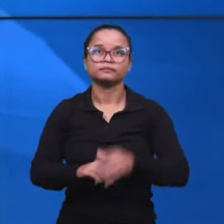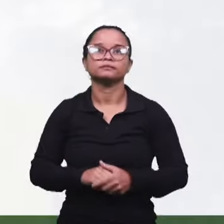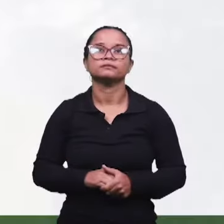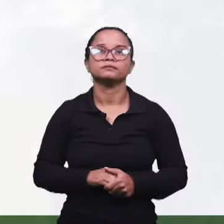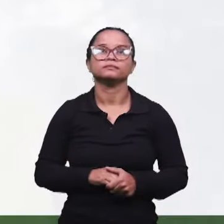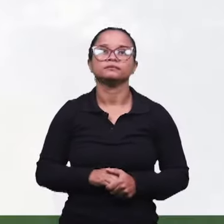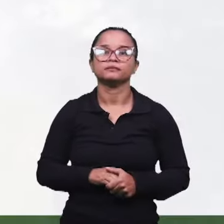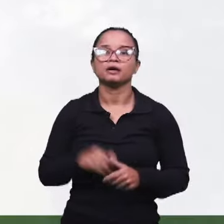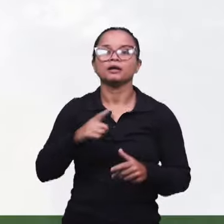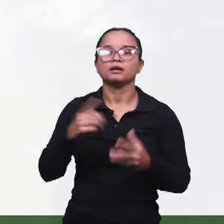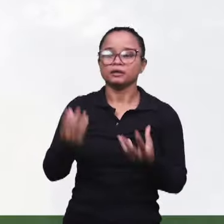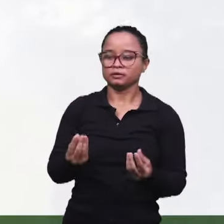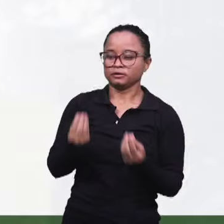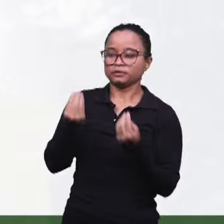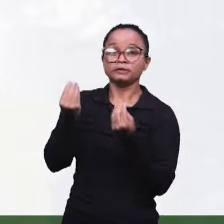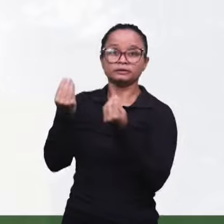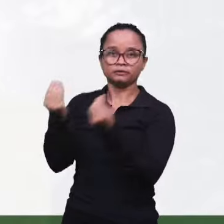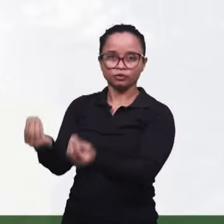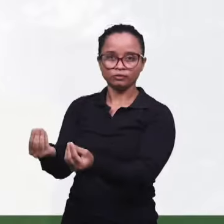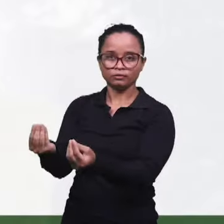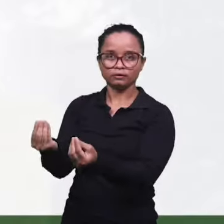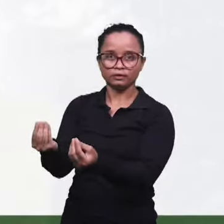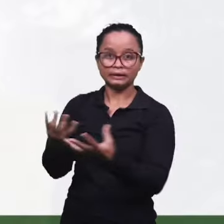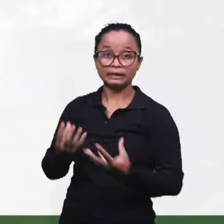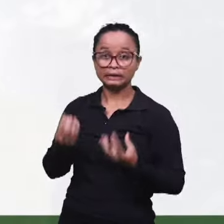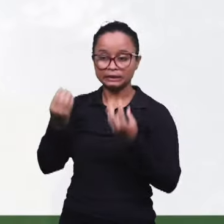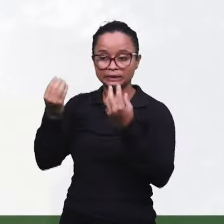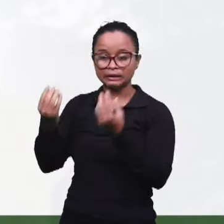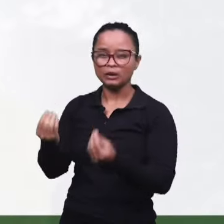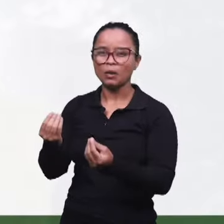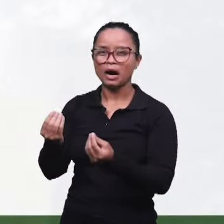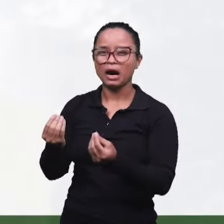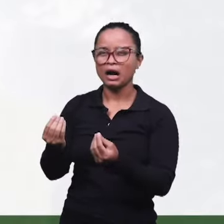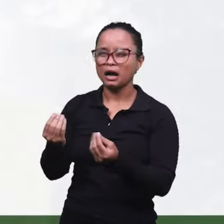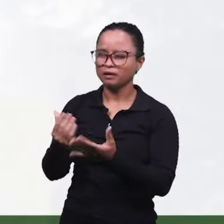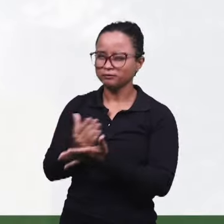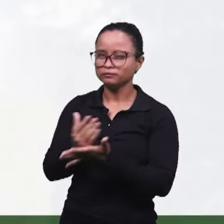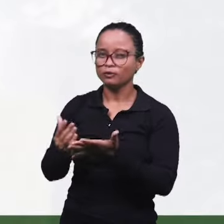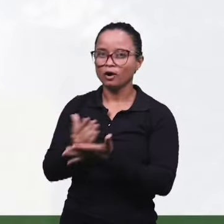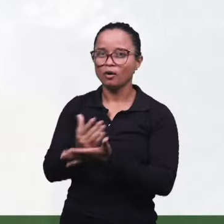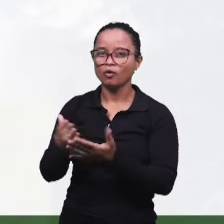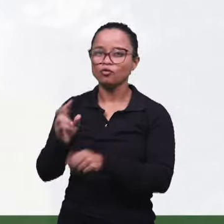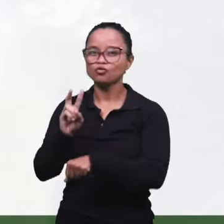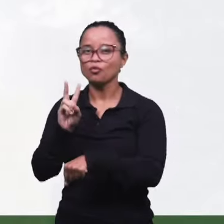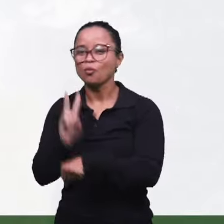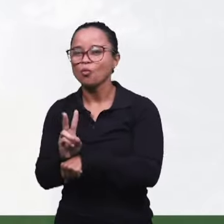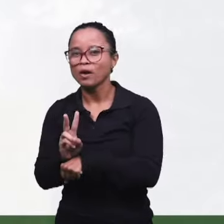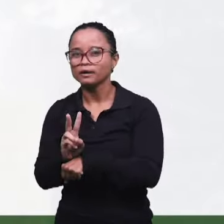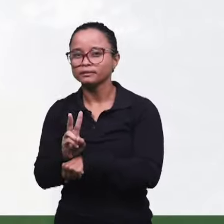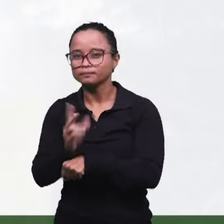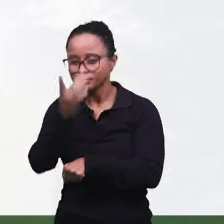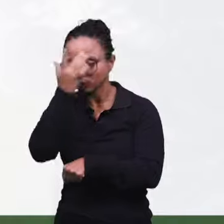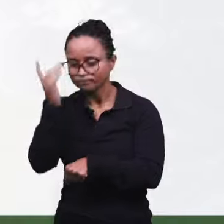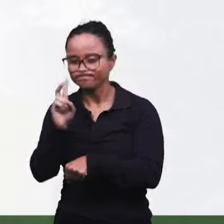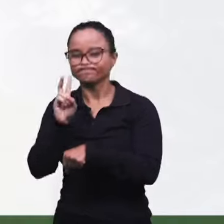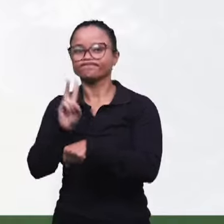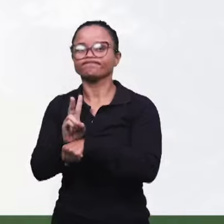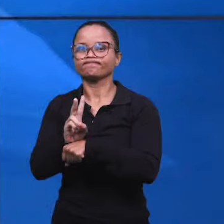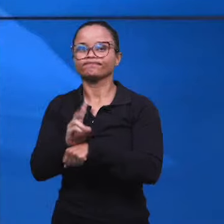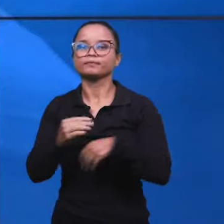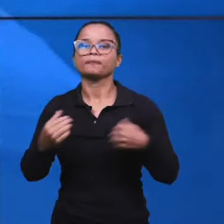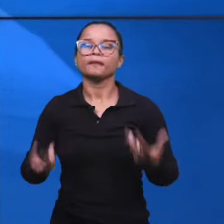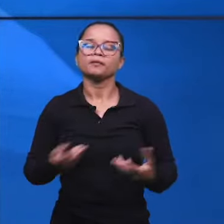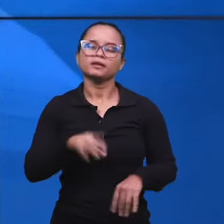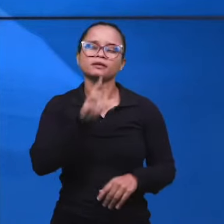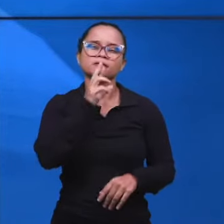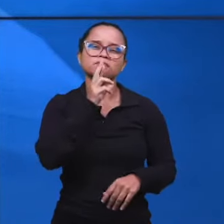diz assim, que entregou esta vinha a uns guardas. Que guardas são esses? Quem vai nos dar essa resposta agora da letra B